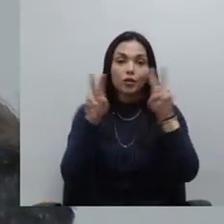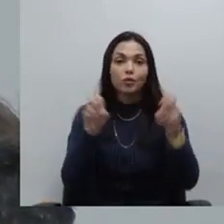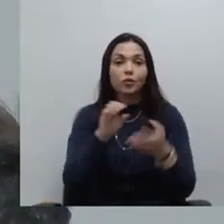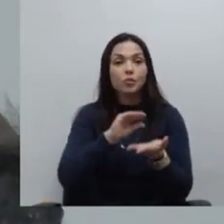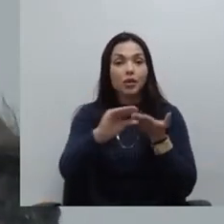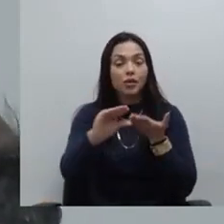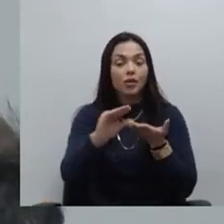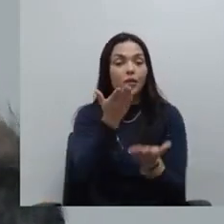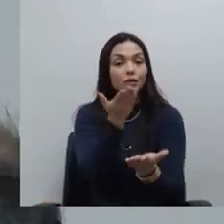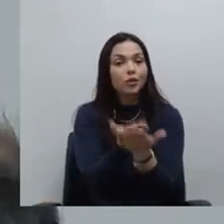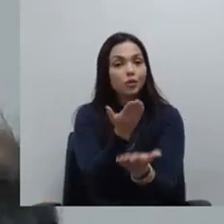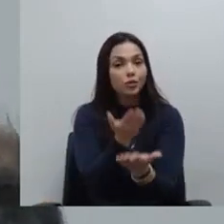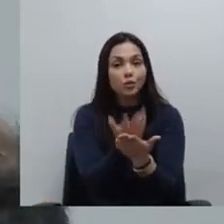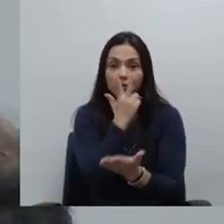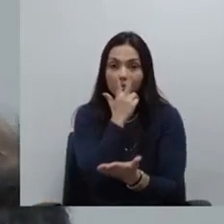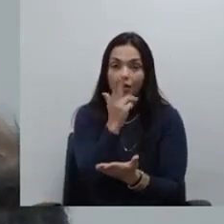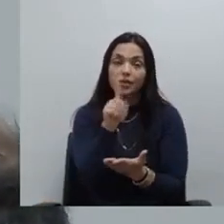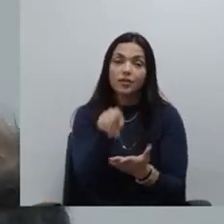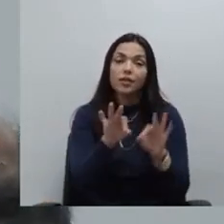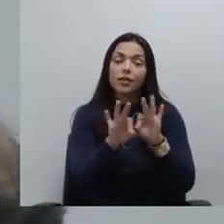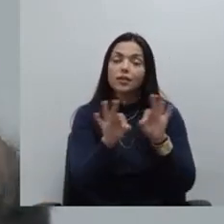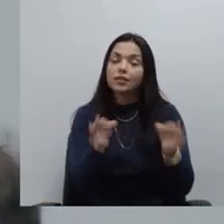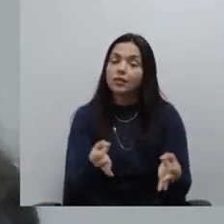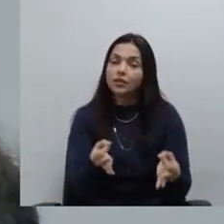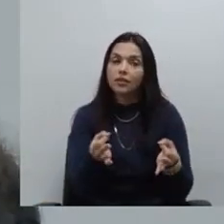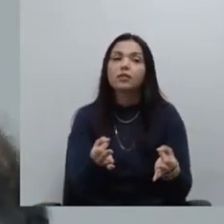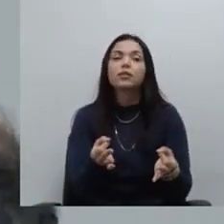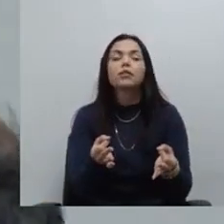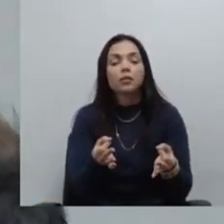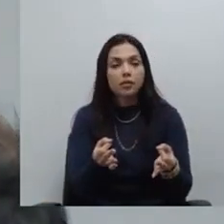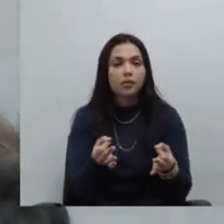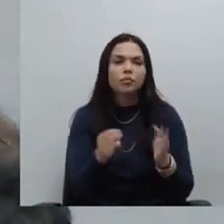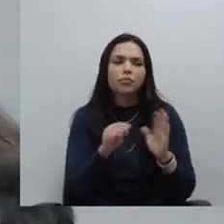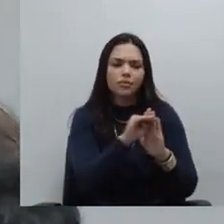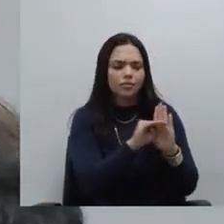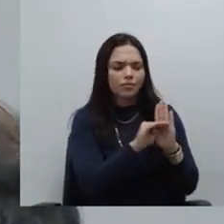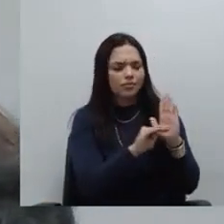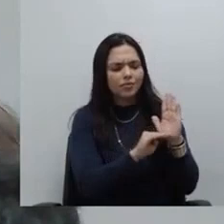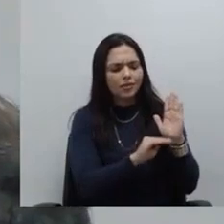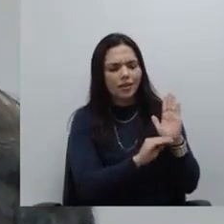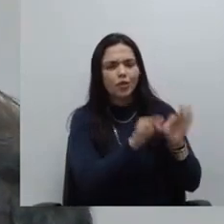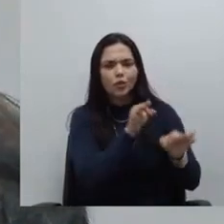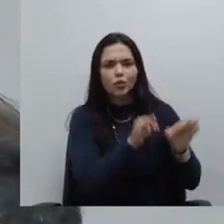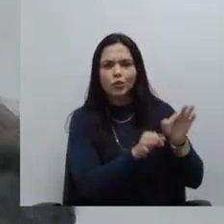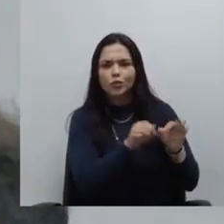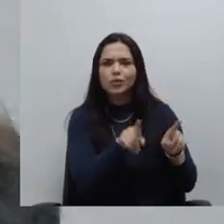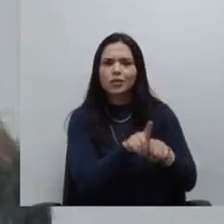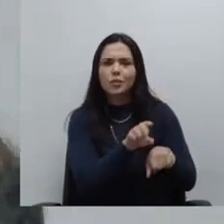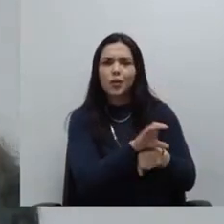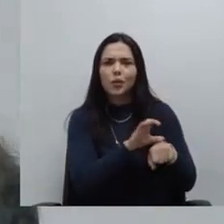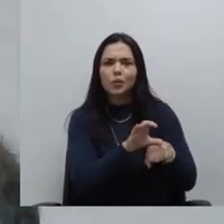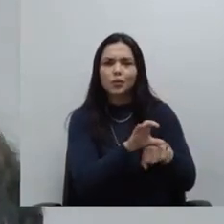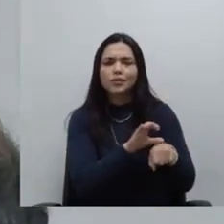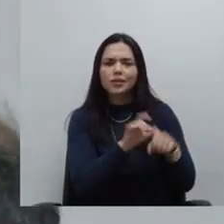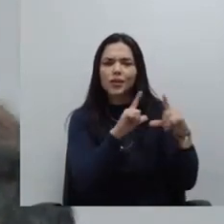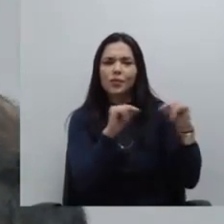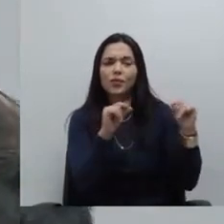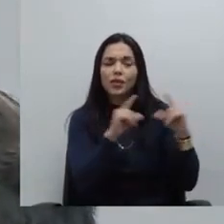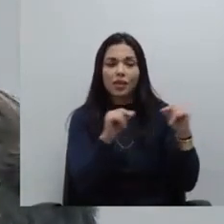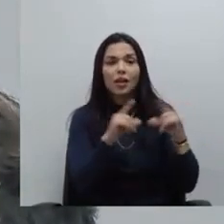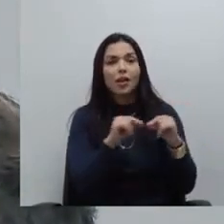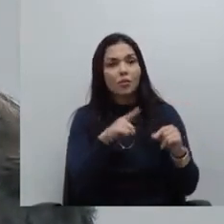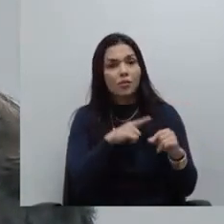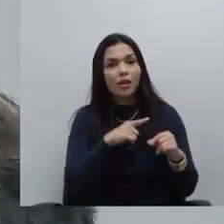algo que me parece muito simples do ponto de vista jurídico previsto inclusive na construção federal as demais carreiras já possuem